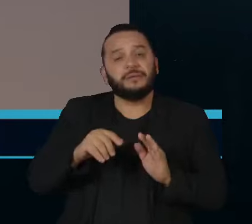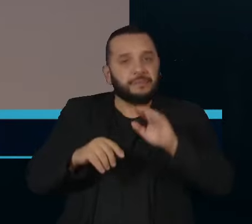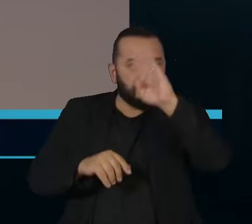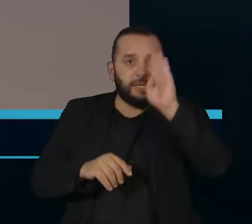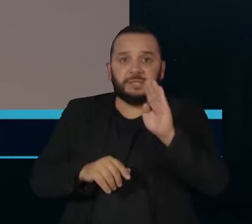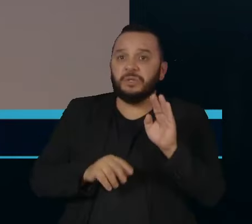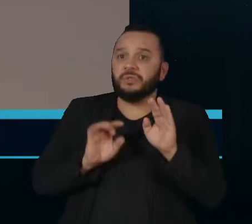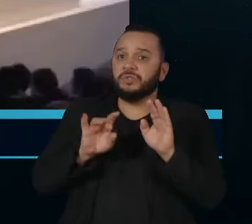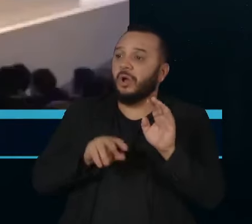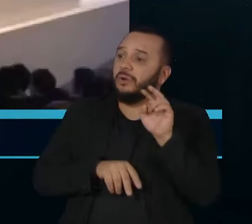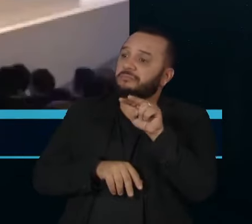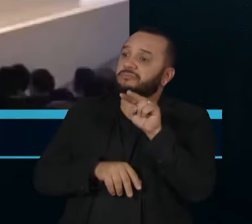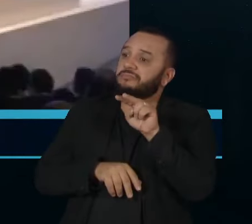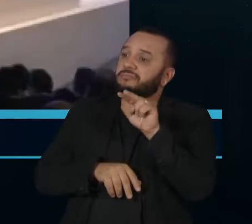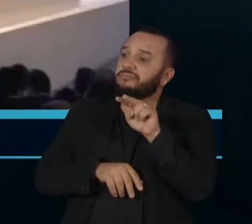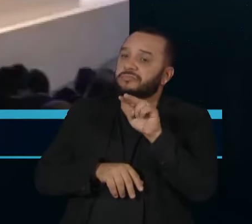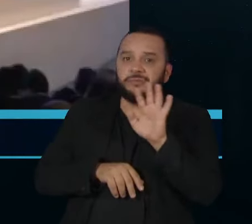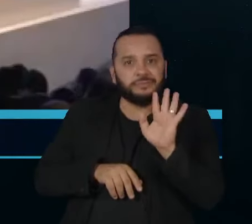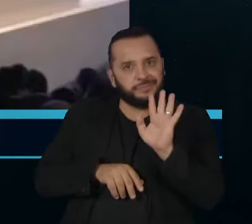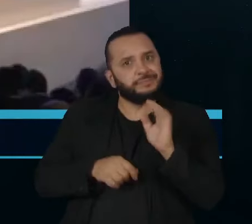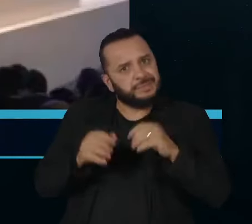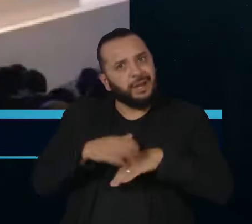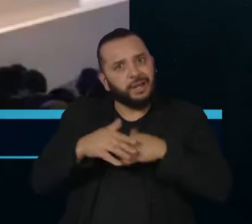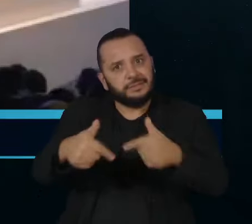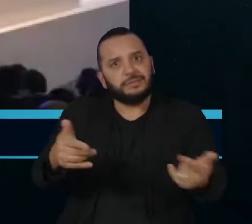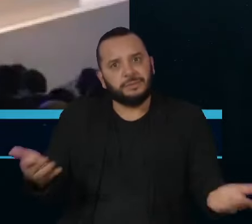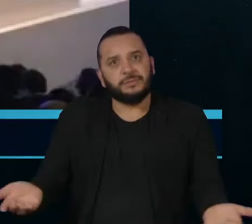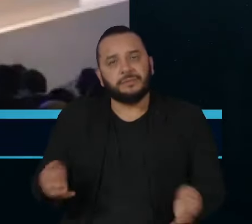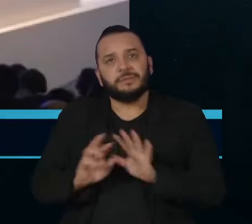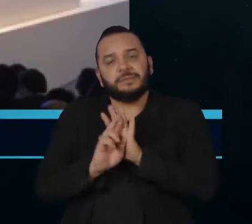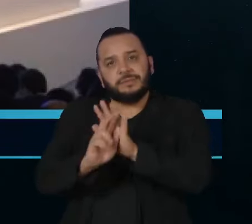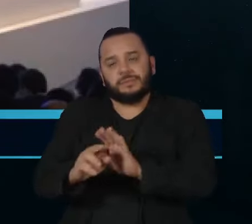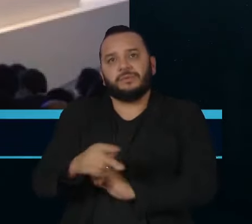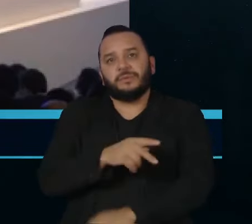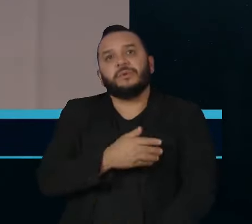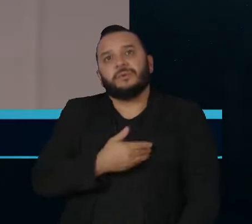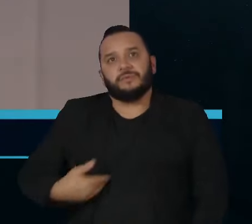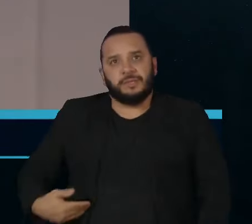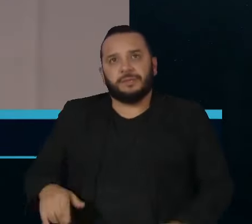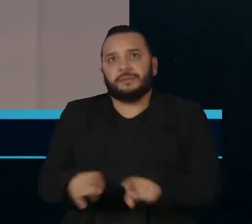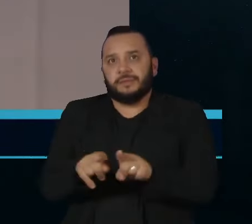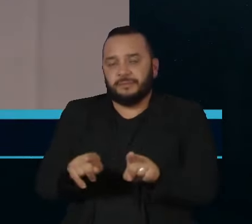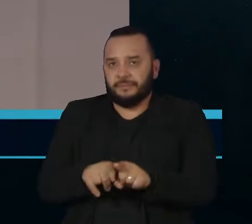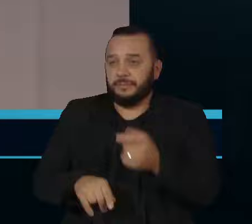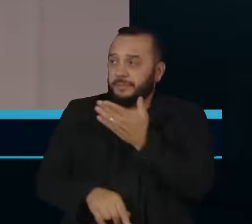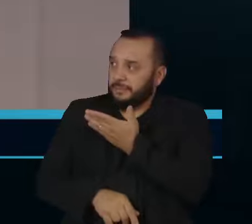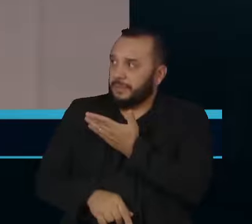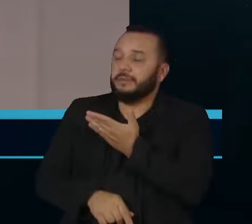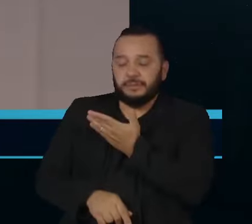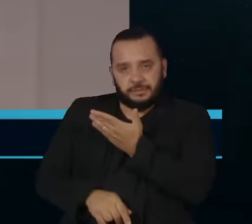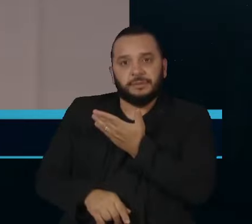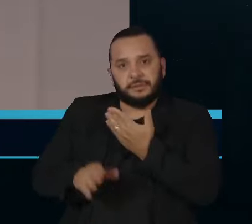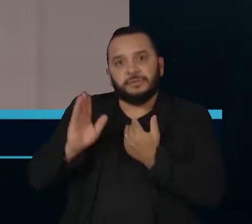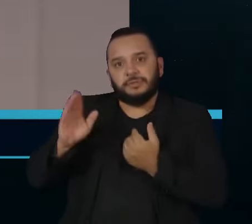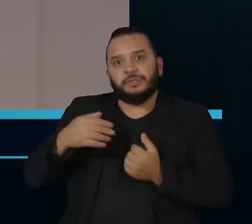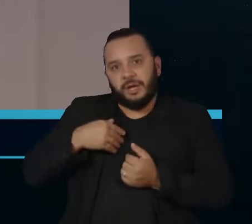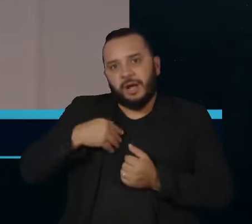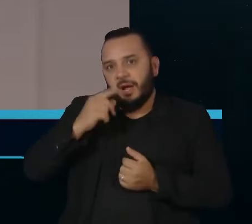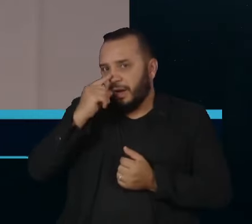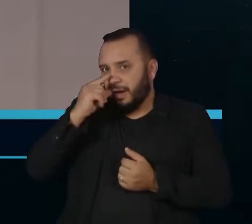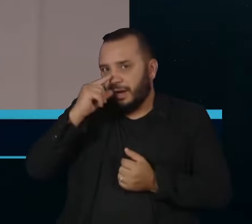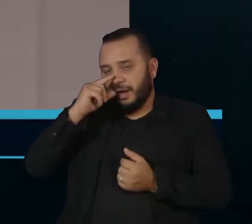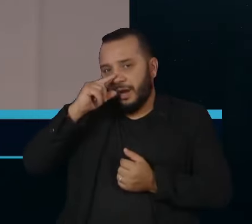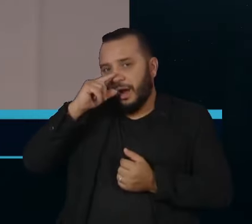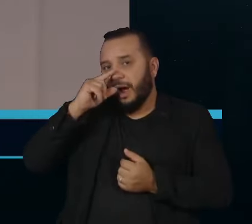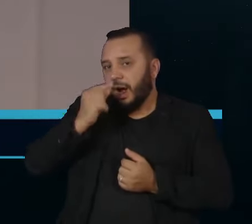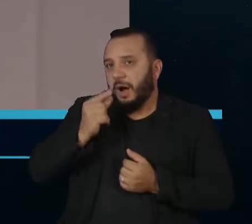esse movimento global. Representantes do governo, incluindo o presidente em exercício e ministro do Desenvolvimento, Geraldo Alckmin,